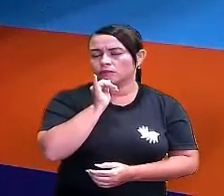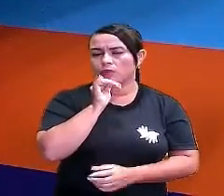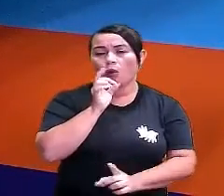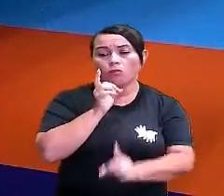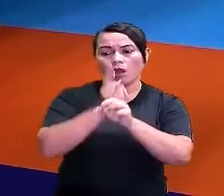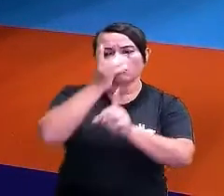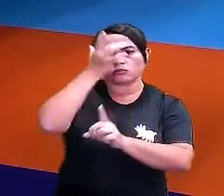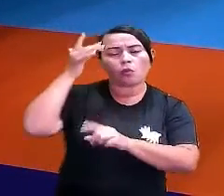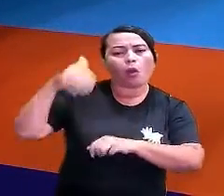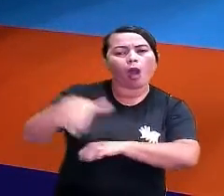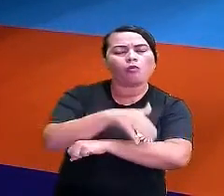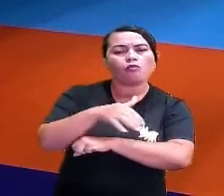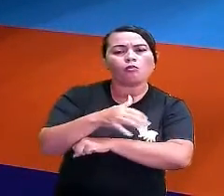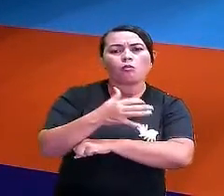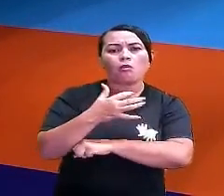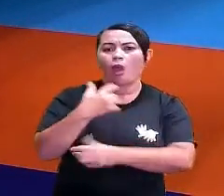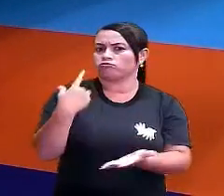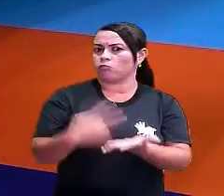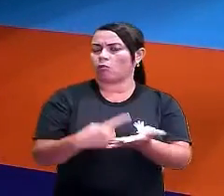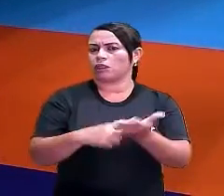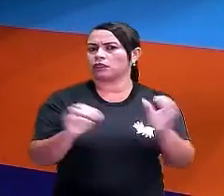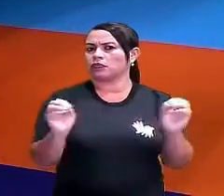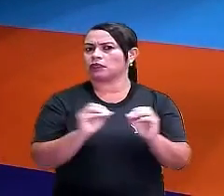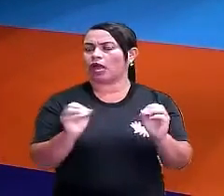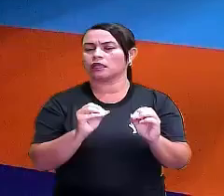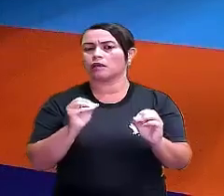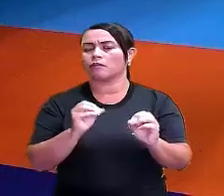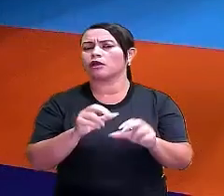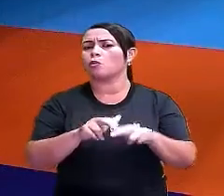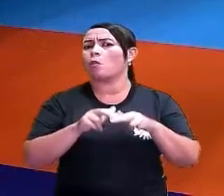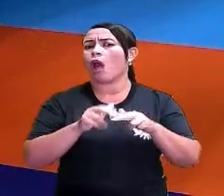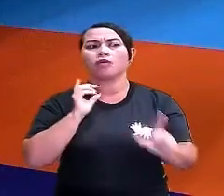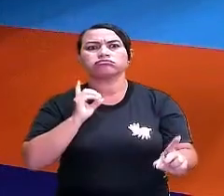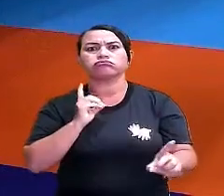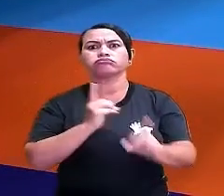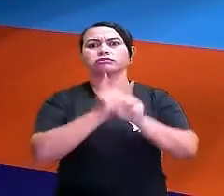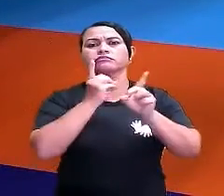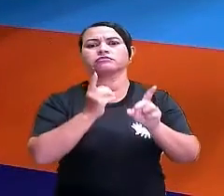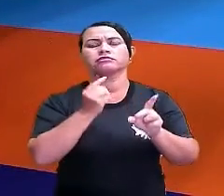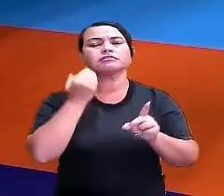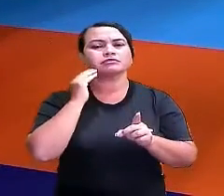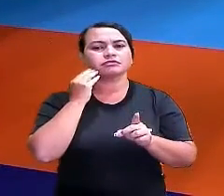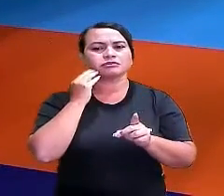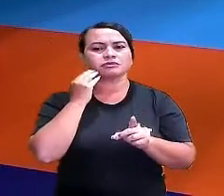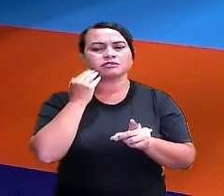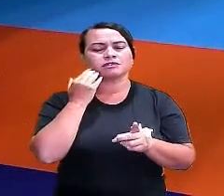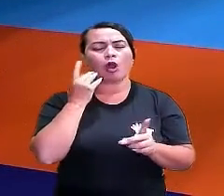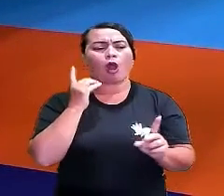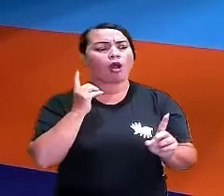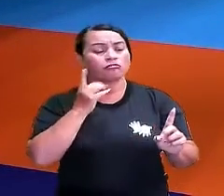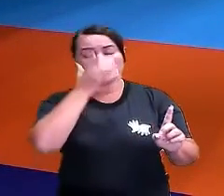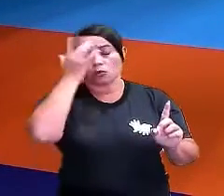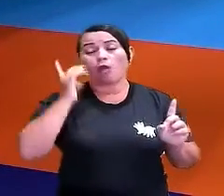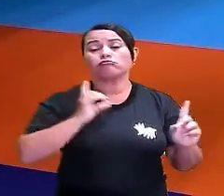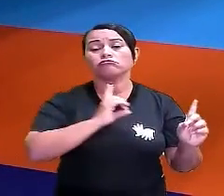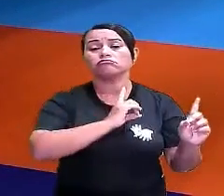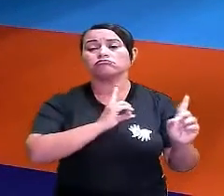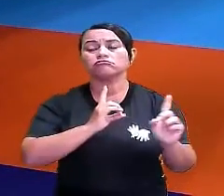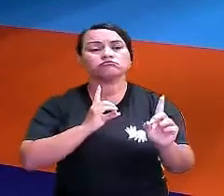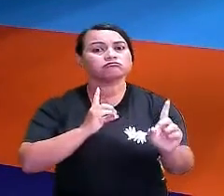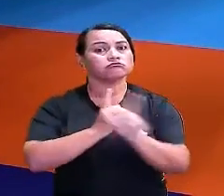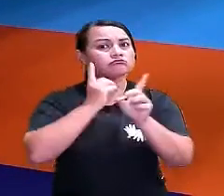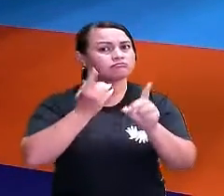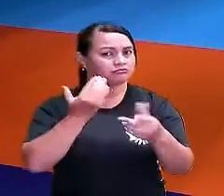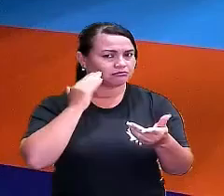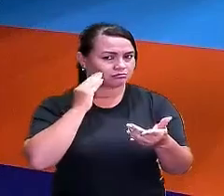uma pessoa na rua. Eu não combinei, mas por um acaso, né? Eu consegui encontrar essa colega na rua. Então,